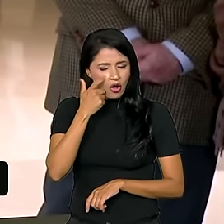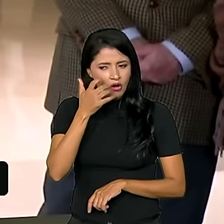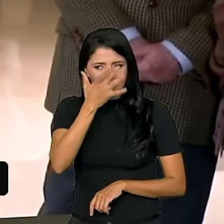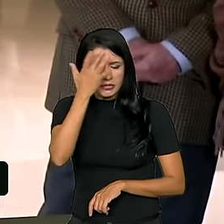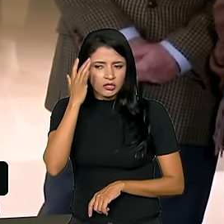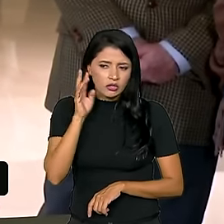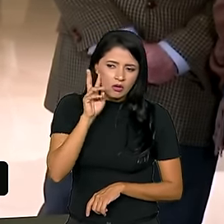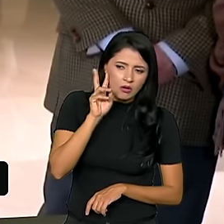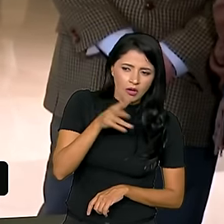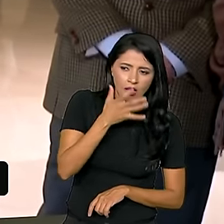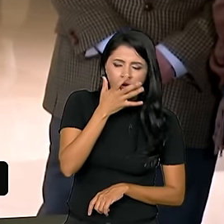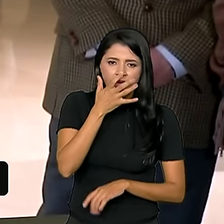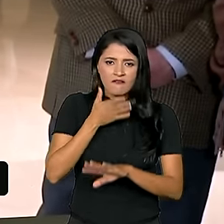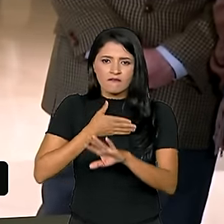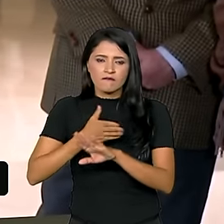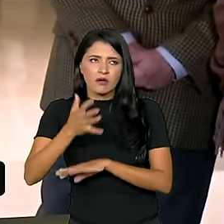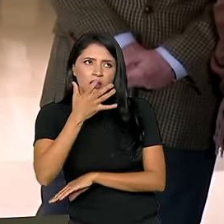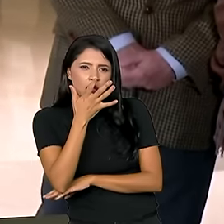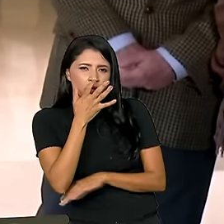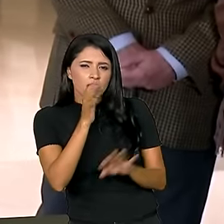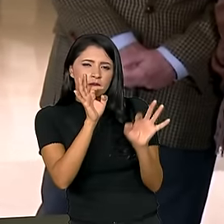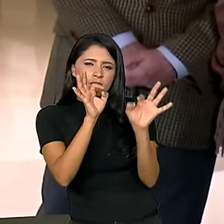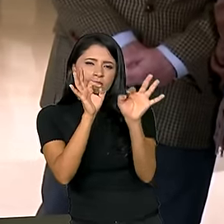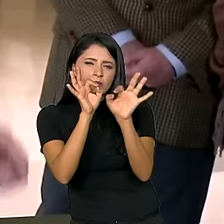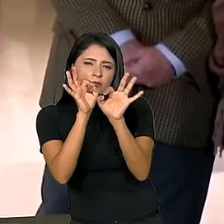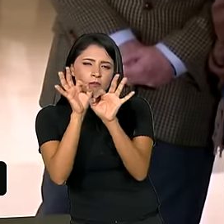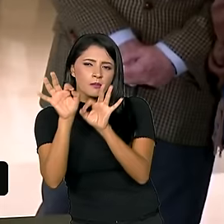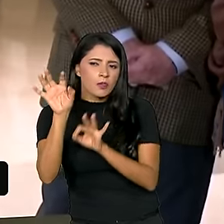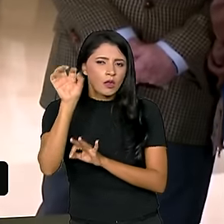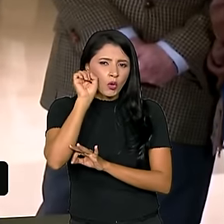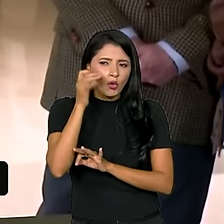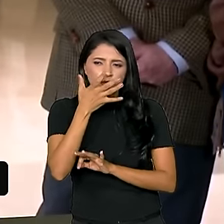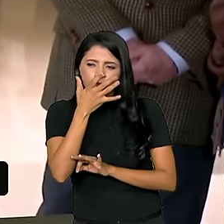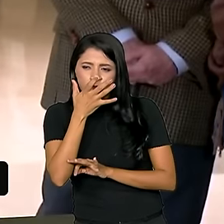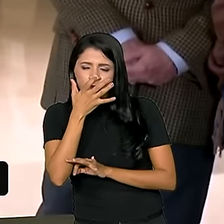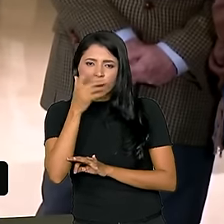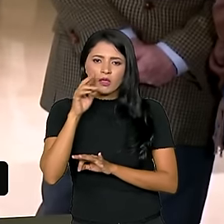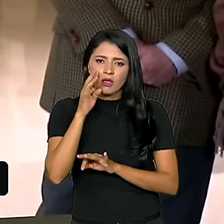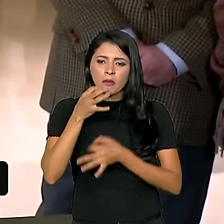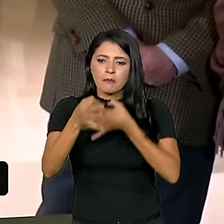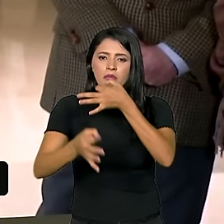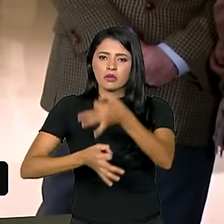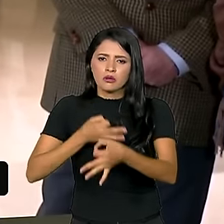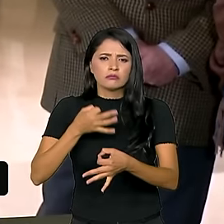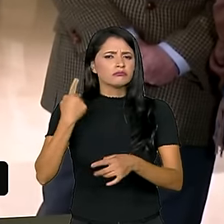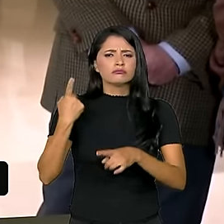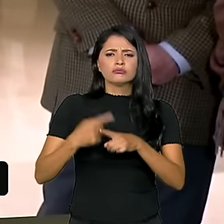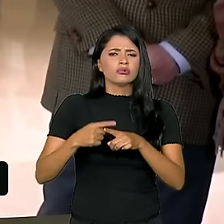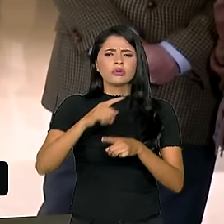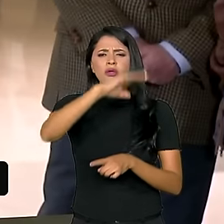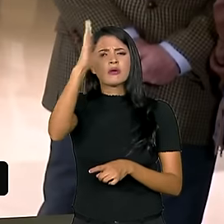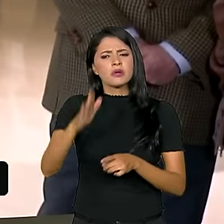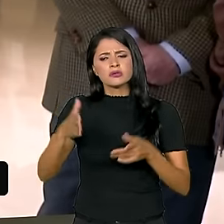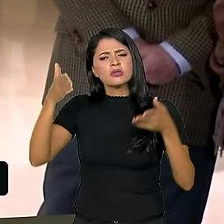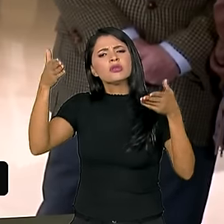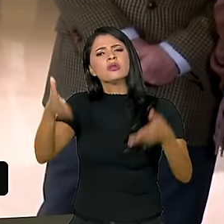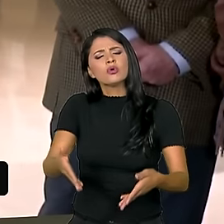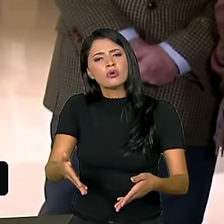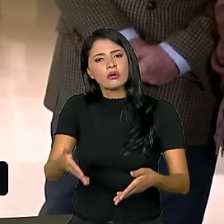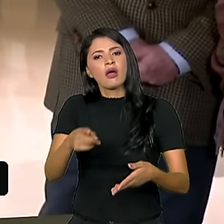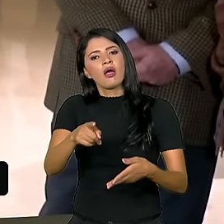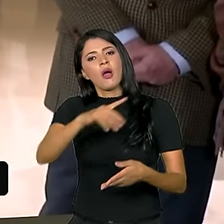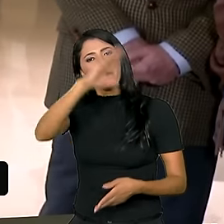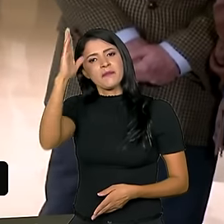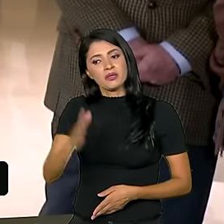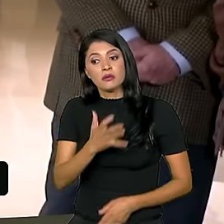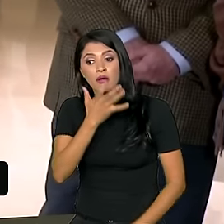vai para ouvir e vai para dar palpite. E por que que é importante o Brasil participar? O Brasil é observador